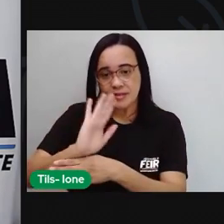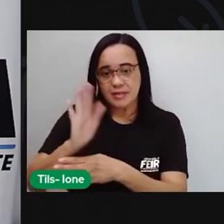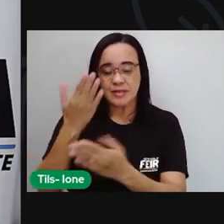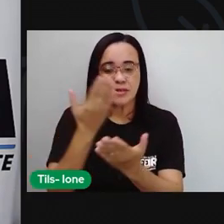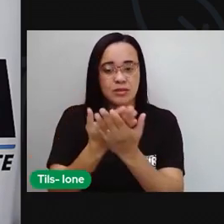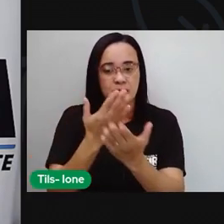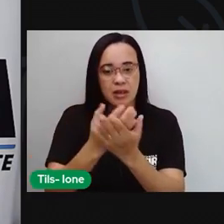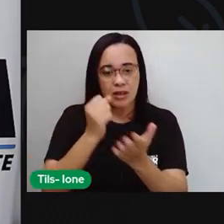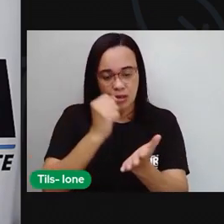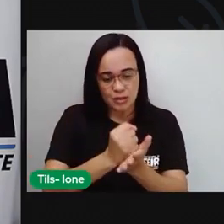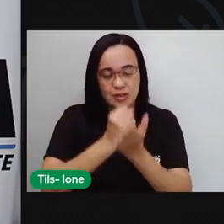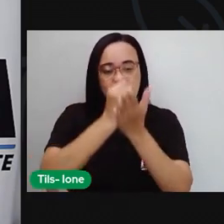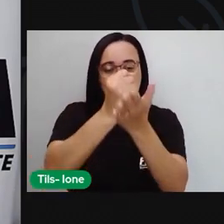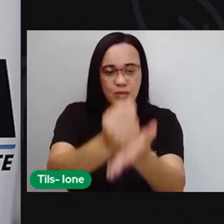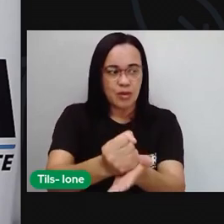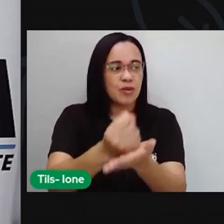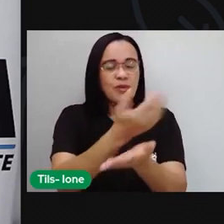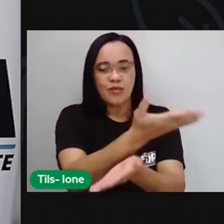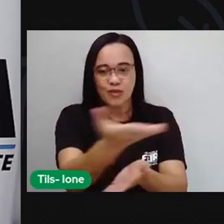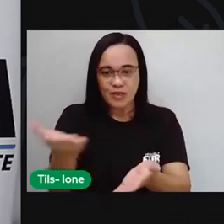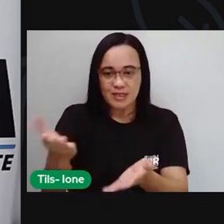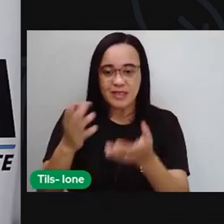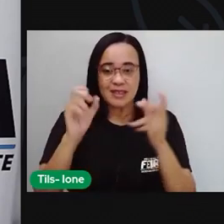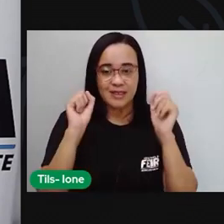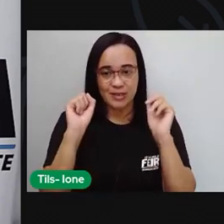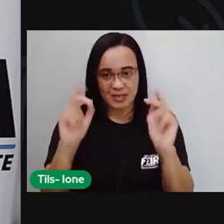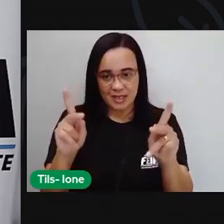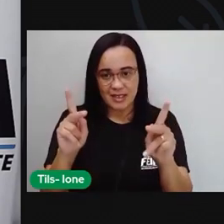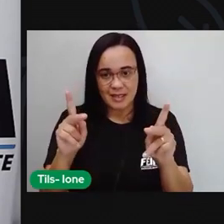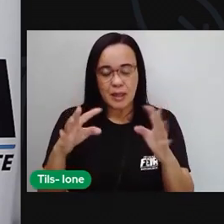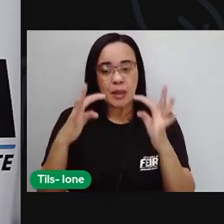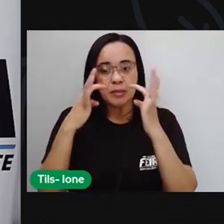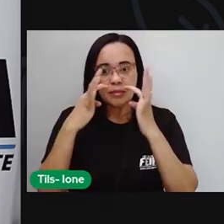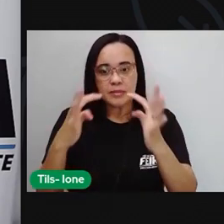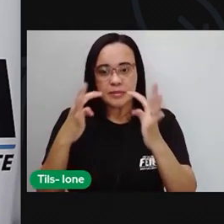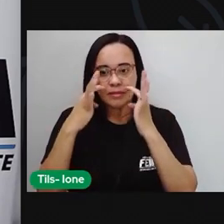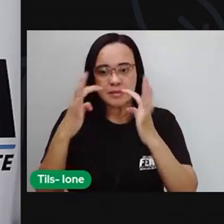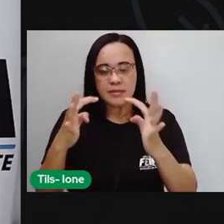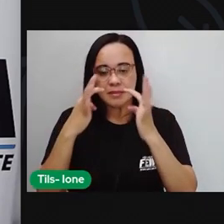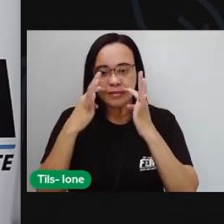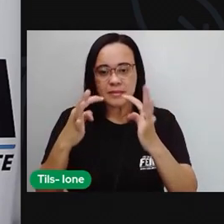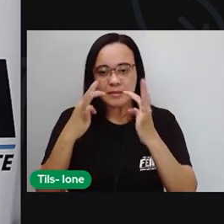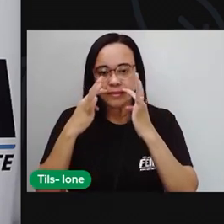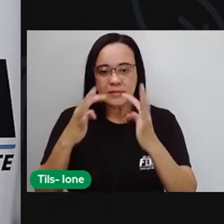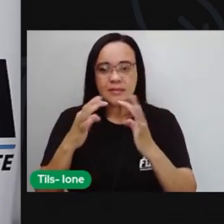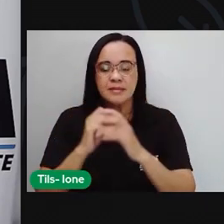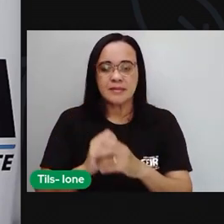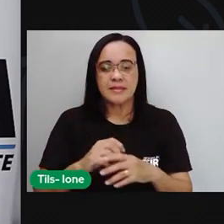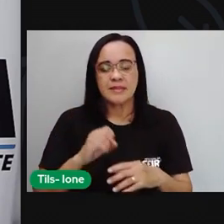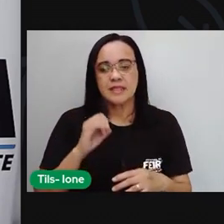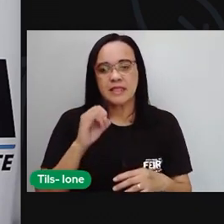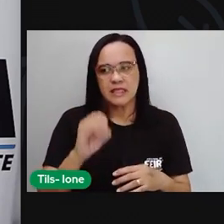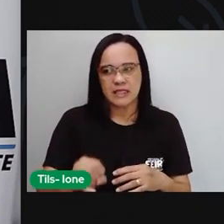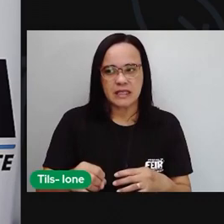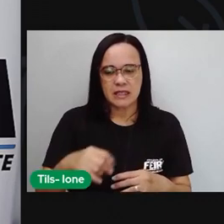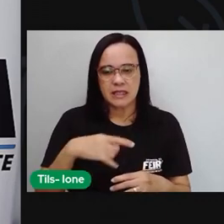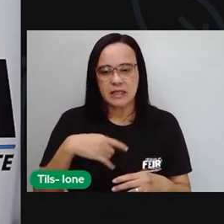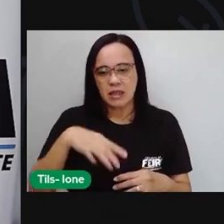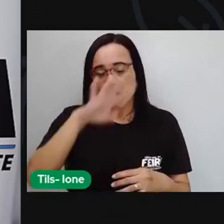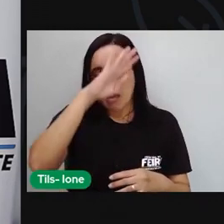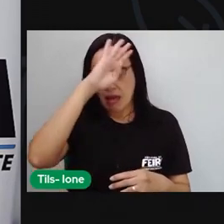contribuindo com você, tá certo? Então, presta bastante atenção. Se estiver aí desatento ou num lugar